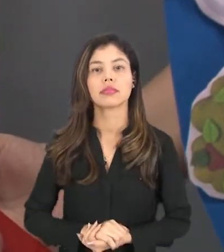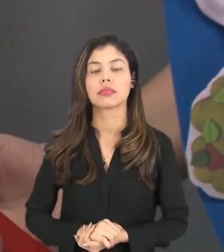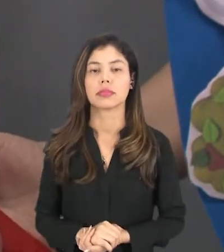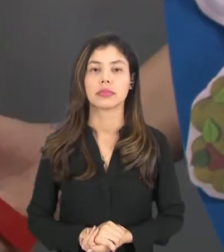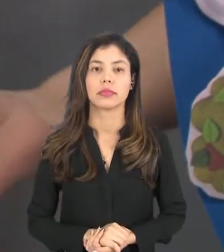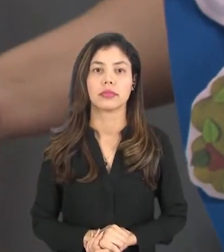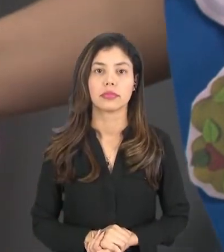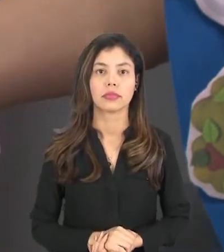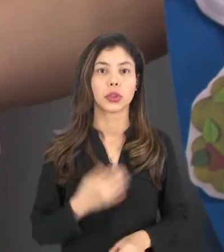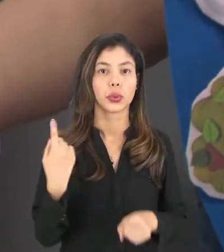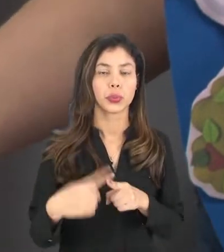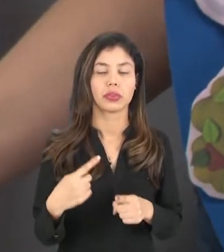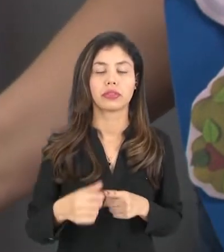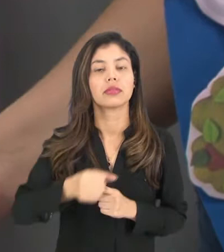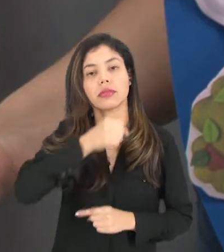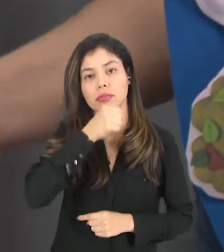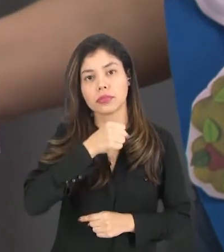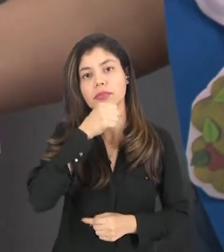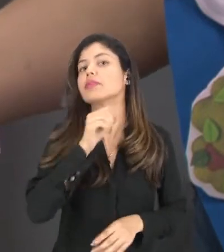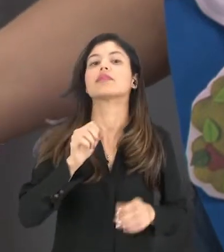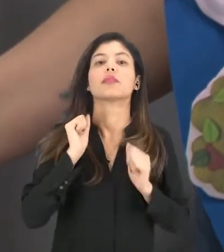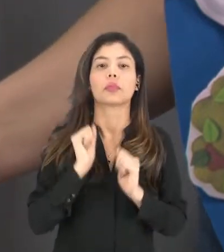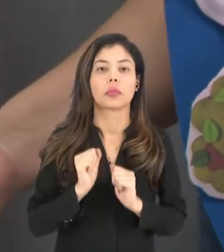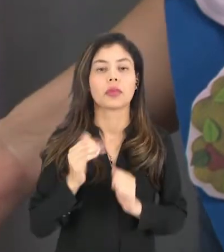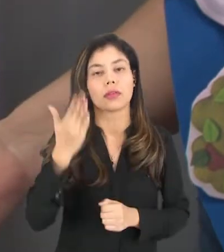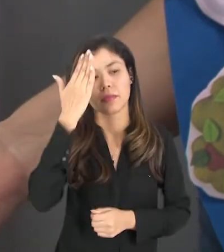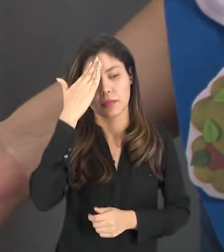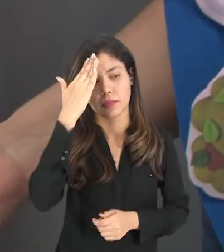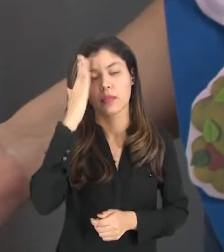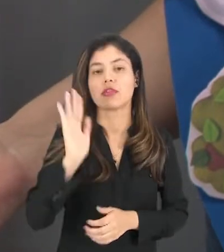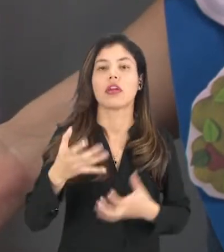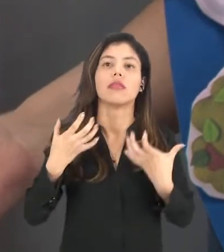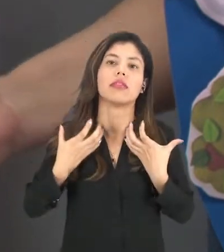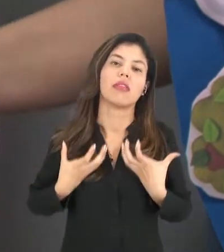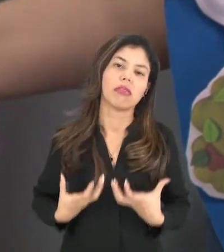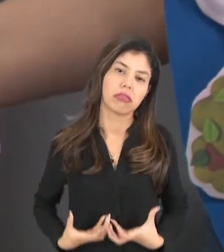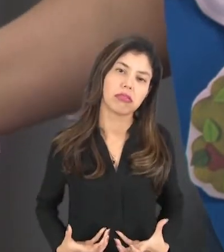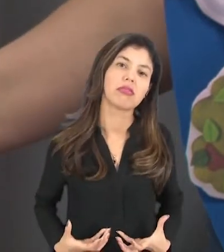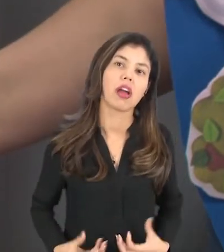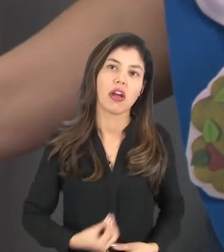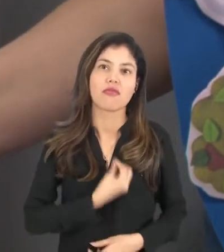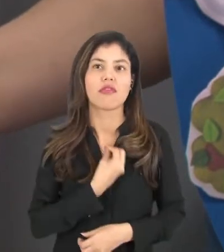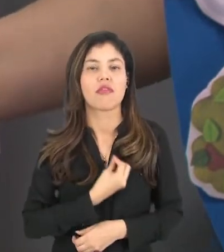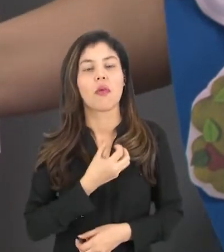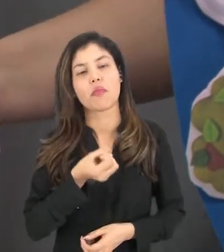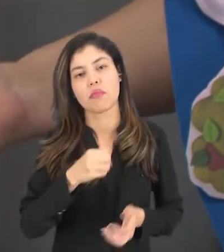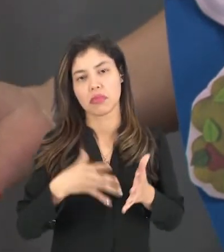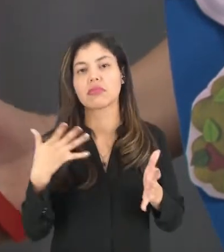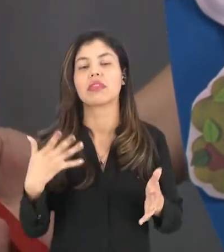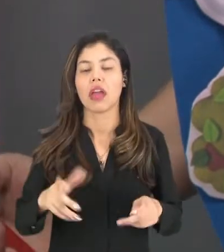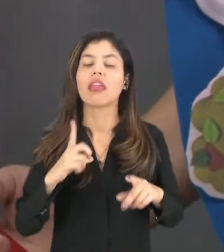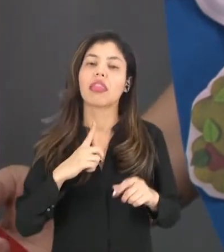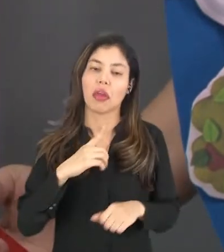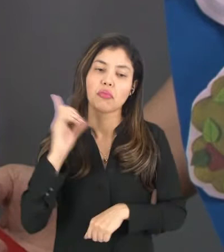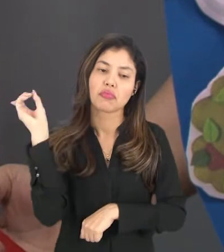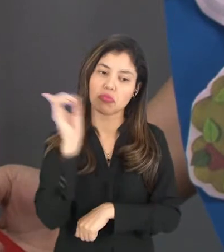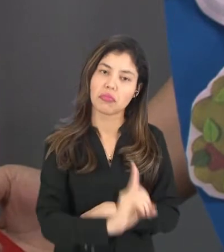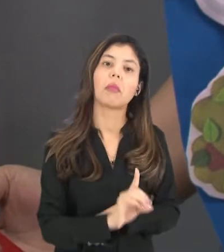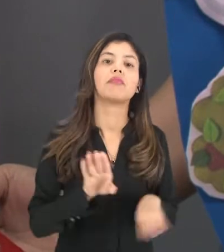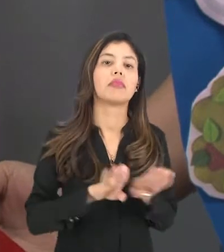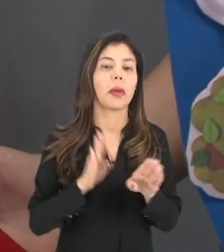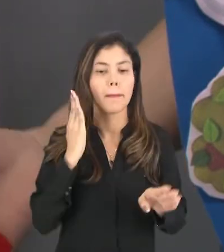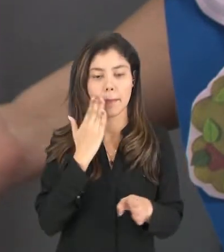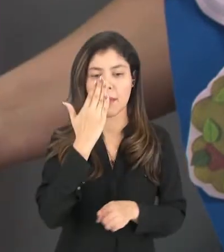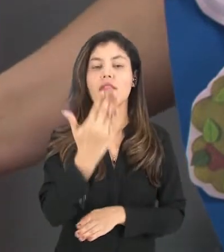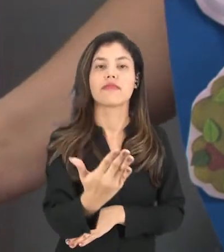delas. Porque o senhor idoso compreende que ele já está cansado, já viveu bastante e ele tem esse direito de passar